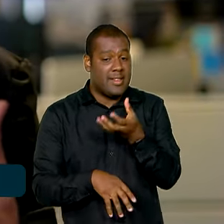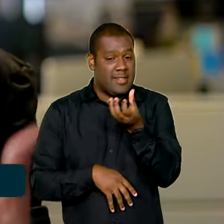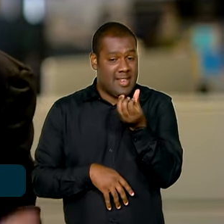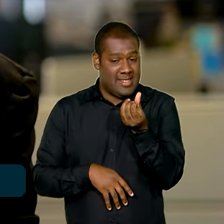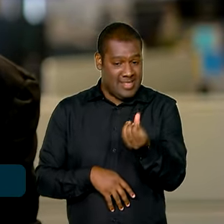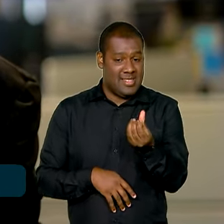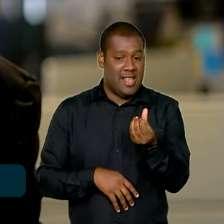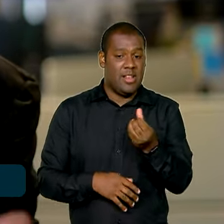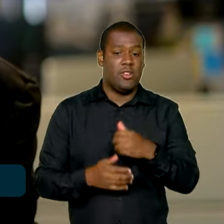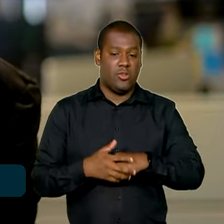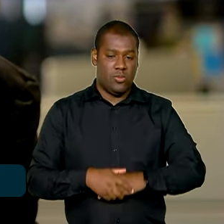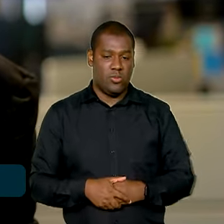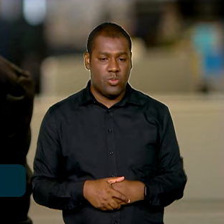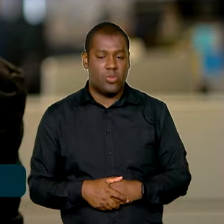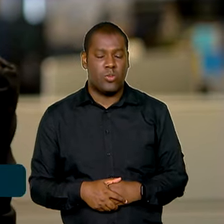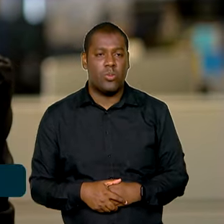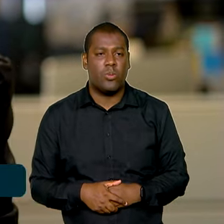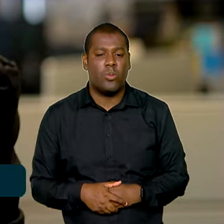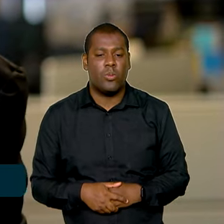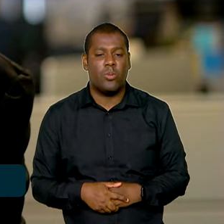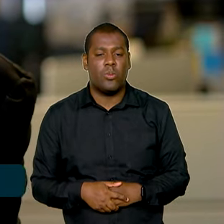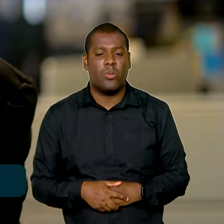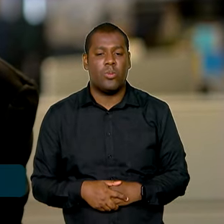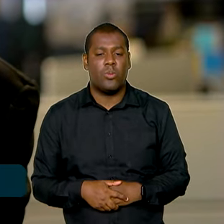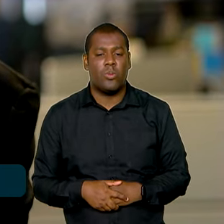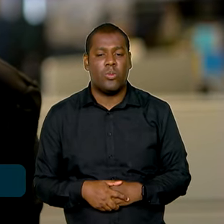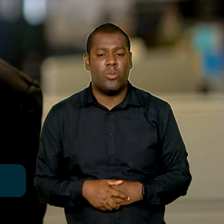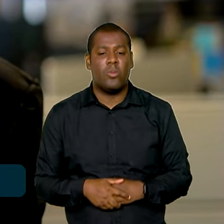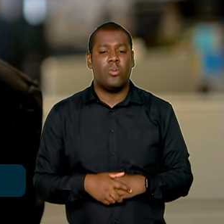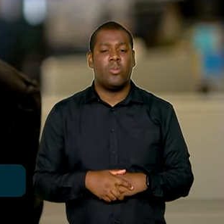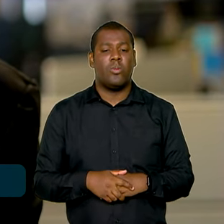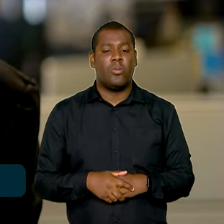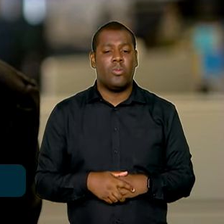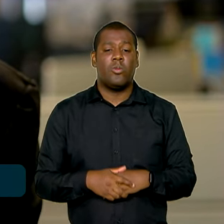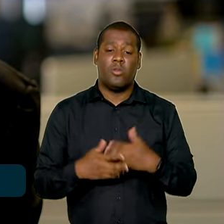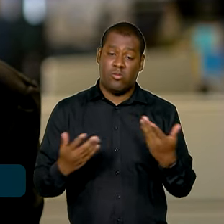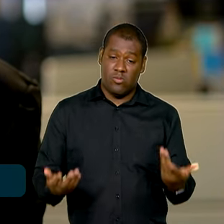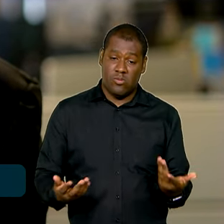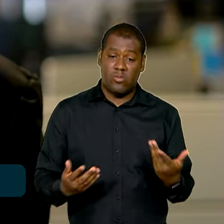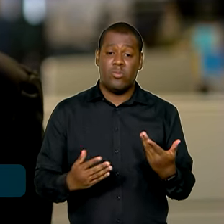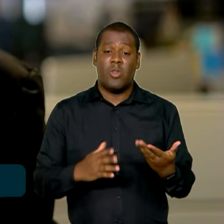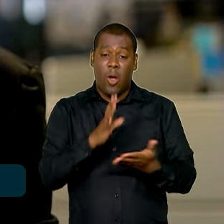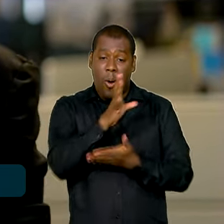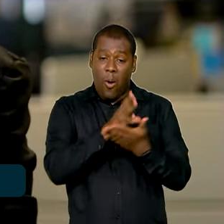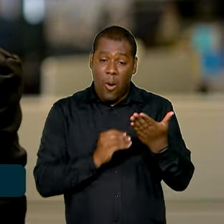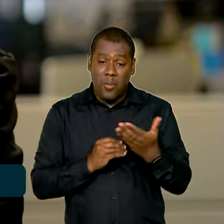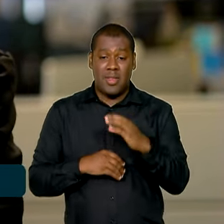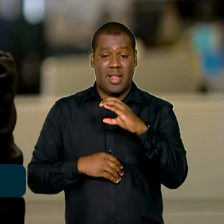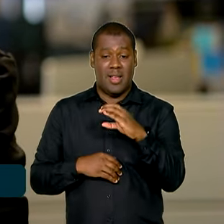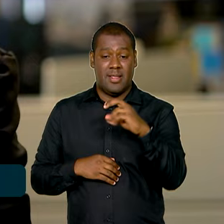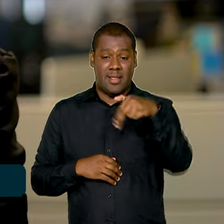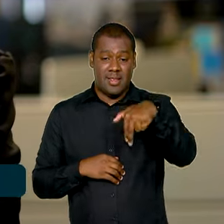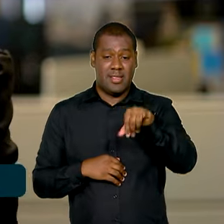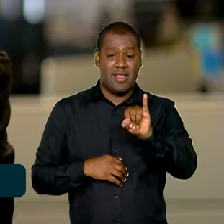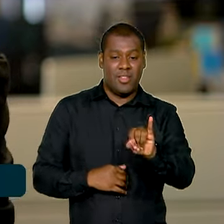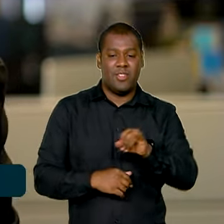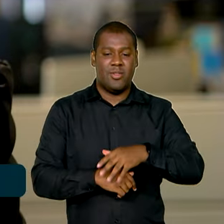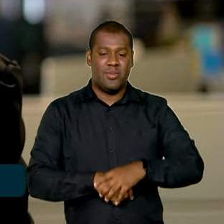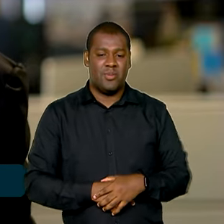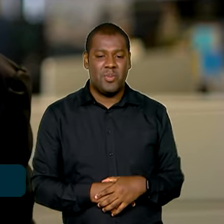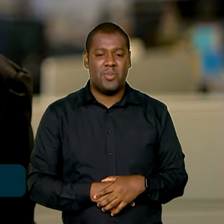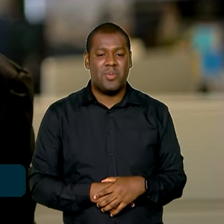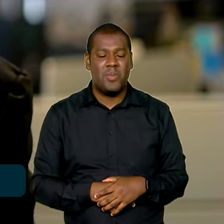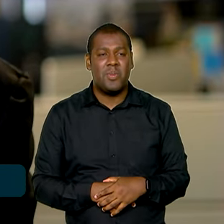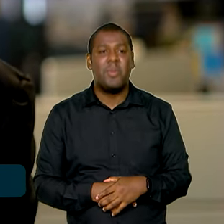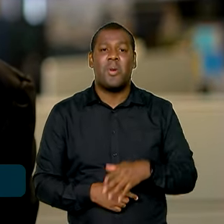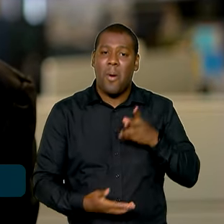a uma forte aderência com a visão da CNI nessa agenda. E a continuidade disso vai ser